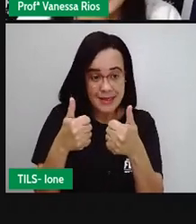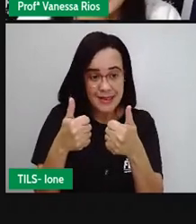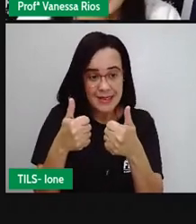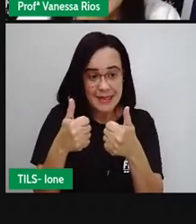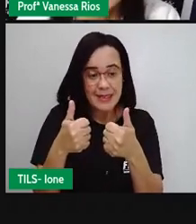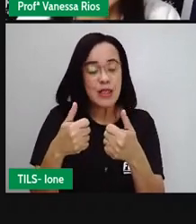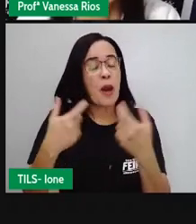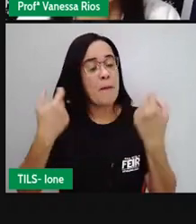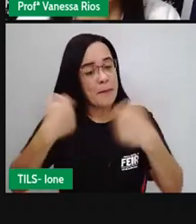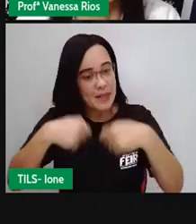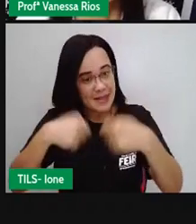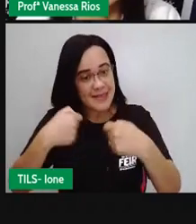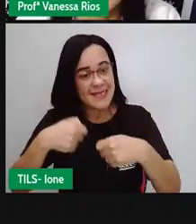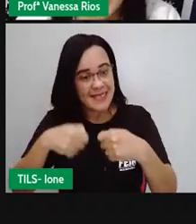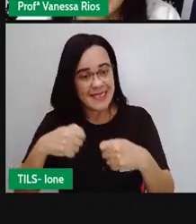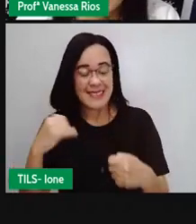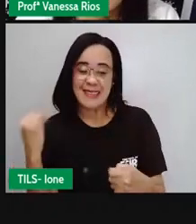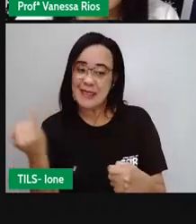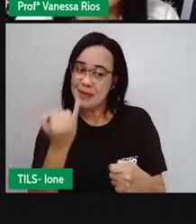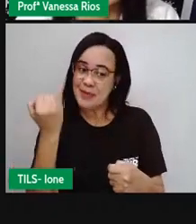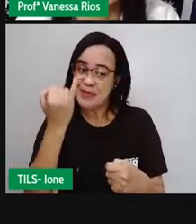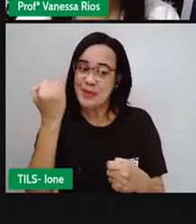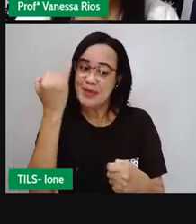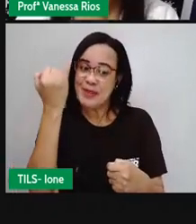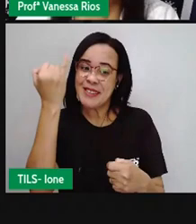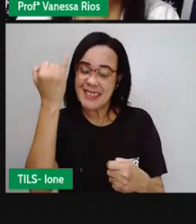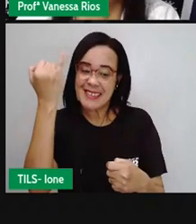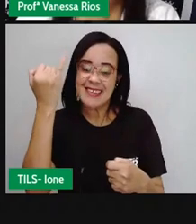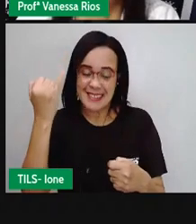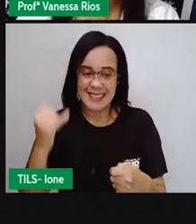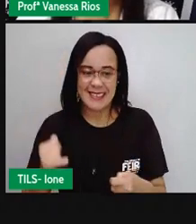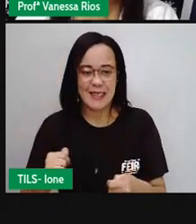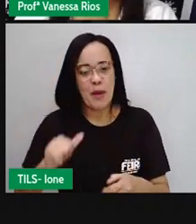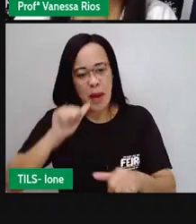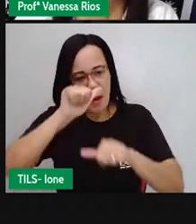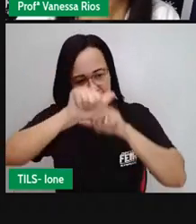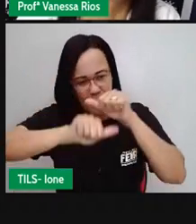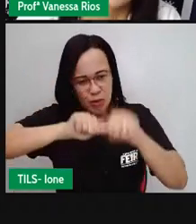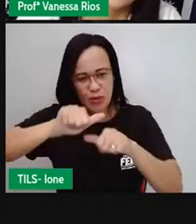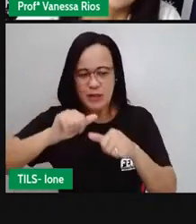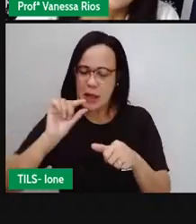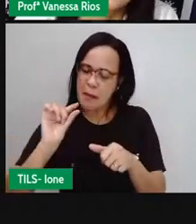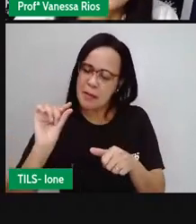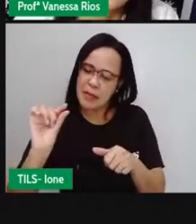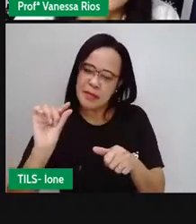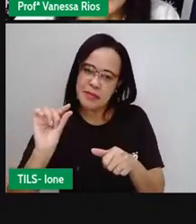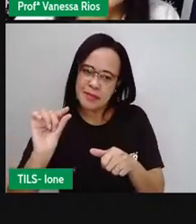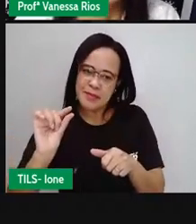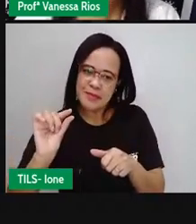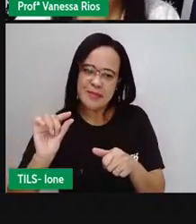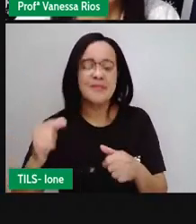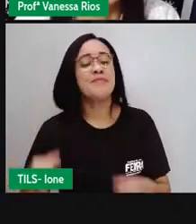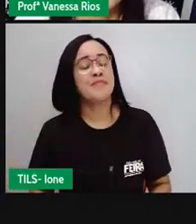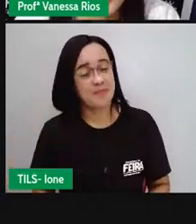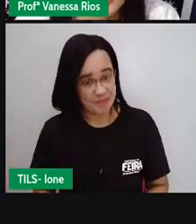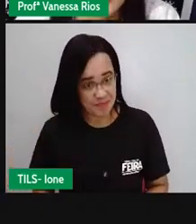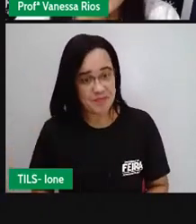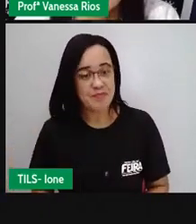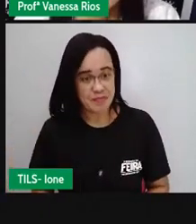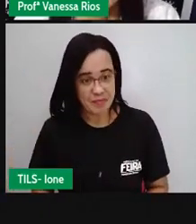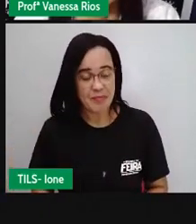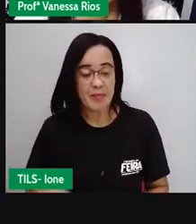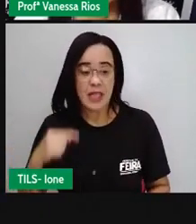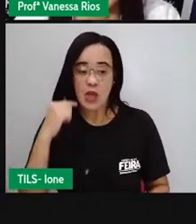mastigação, ele vai ser triturado e vai se transformar em pedaços menores ali. E aí junto com os